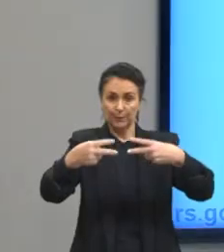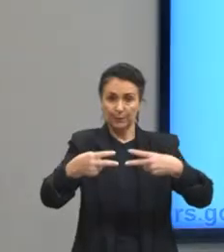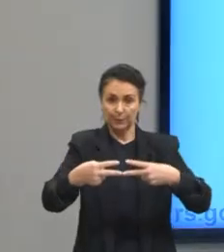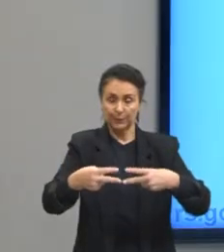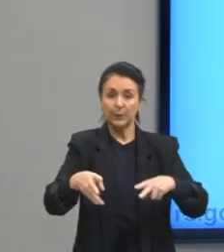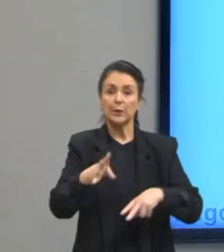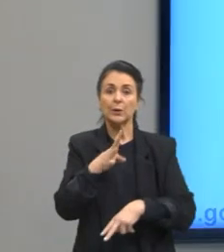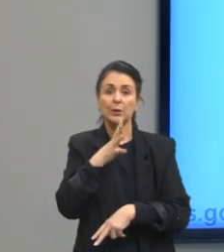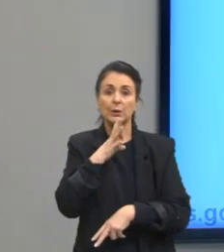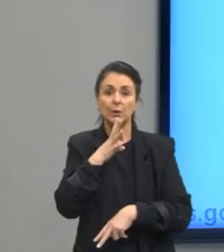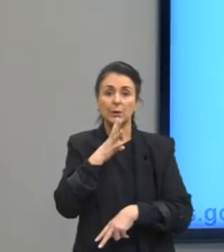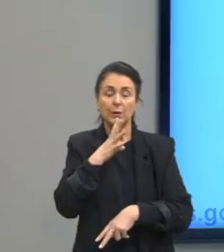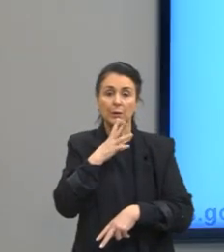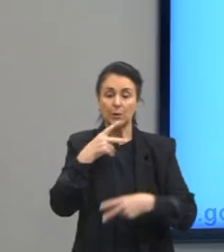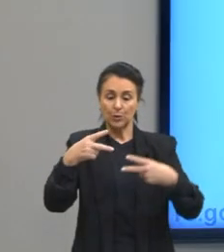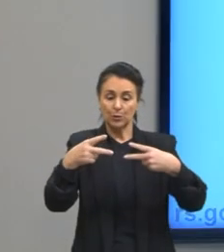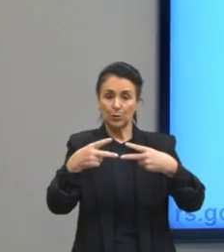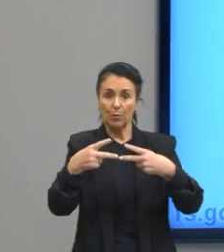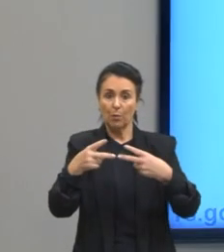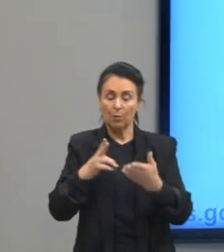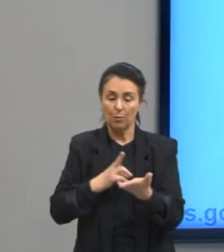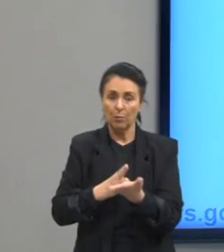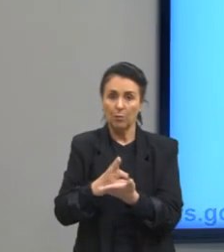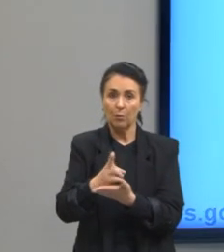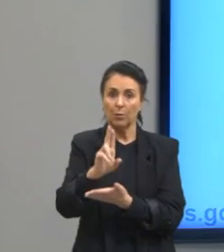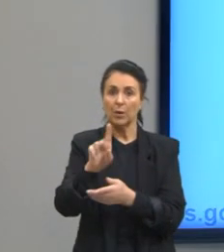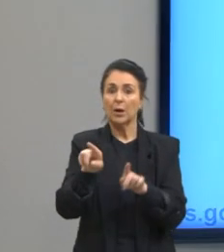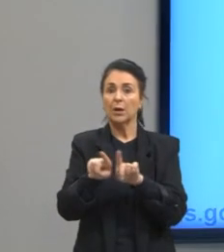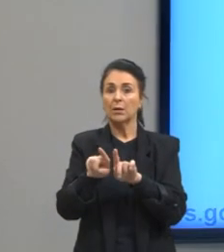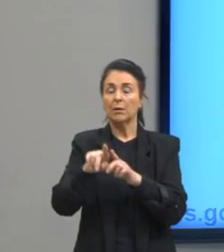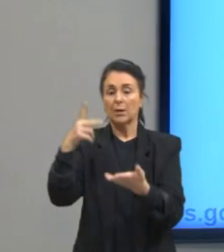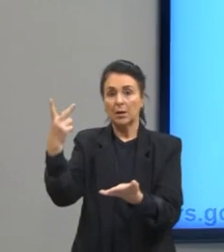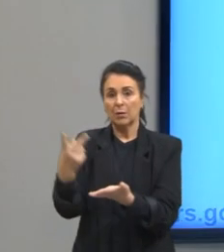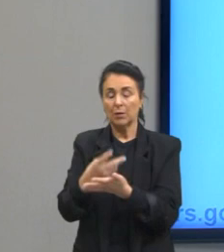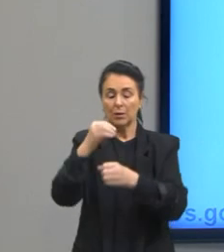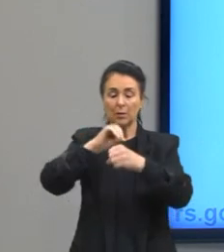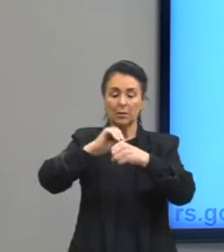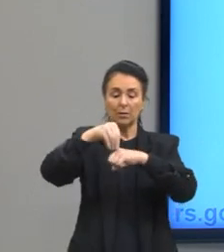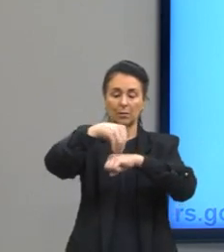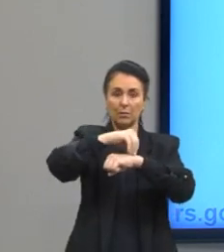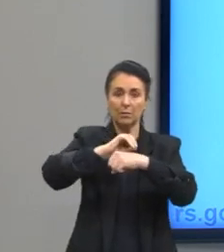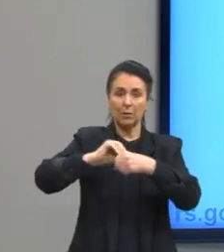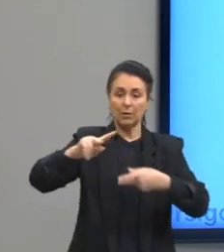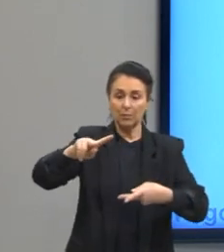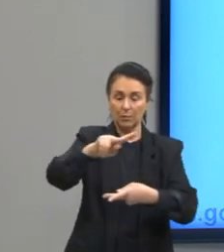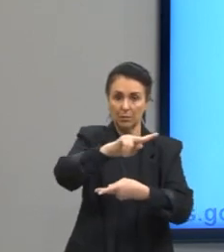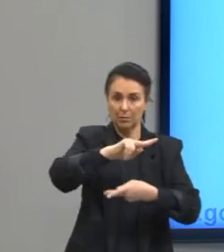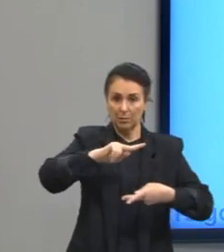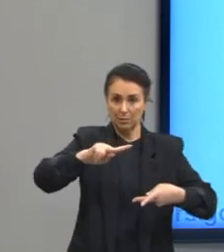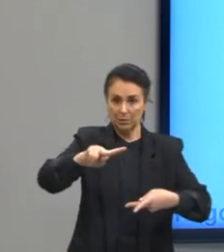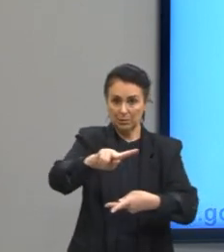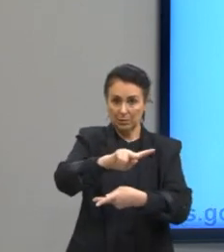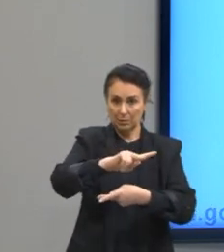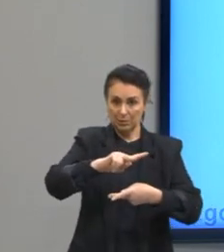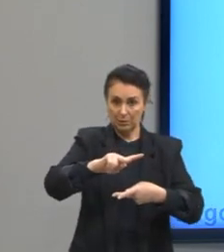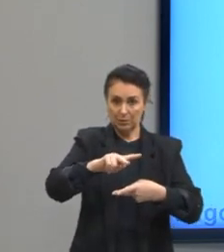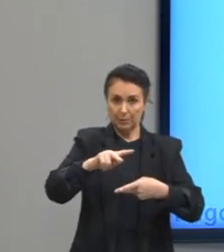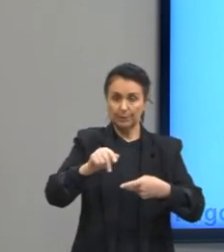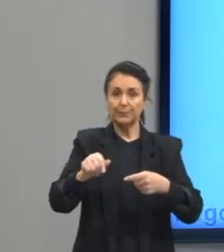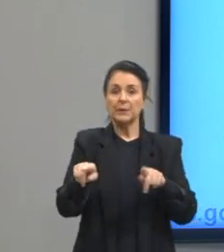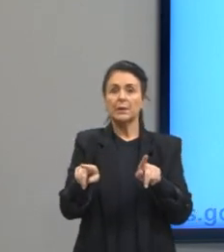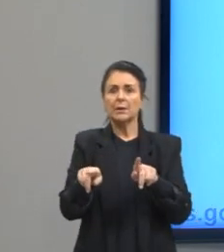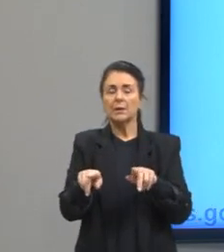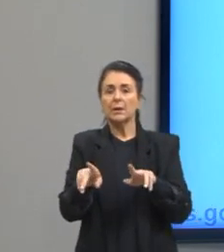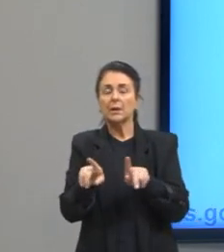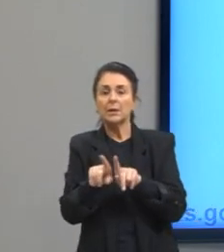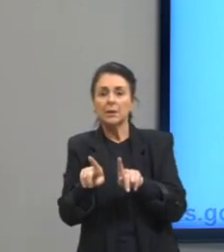conhecida como dipolo permanente, tá? Ocorre entre moléculas polares, tá? Polar e polar. Aí, claro,